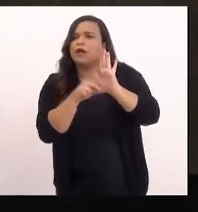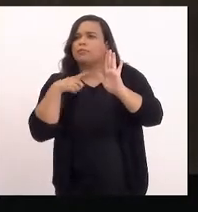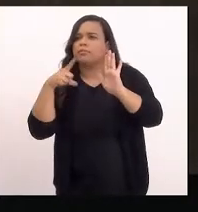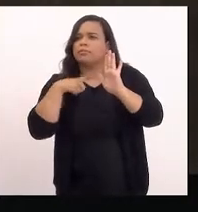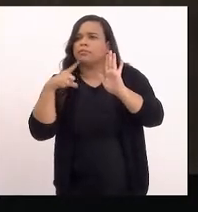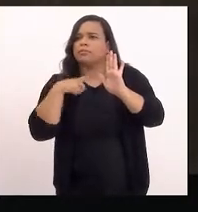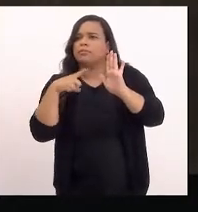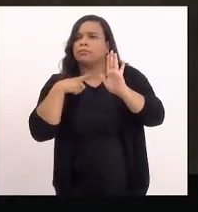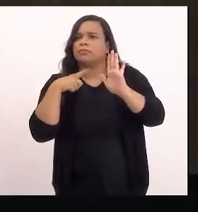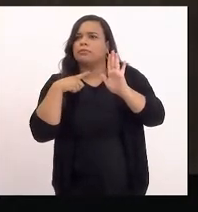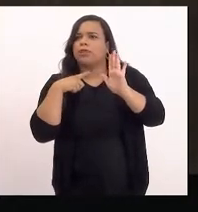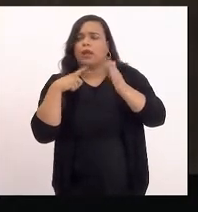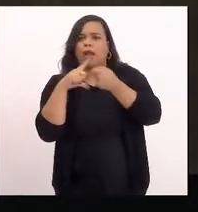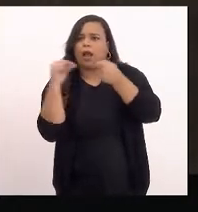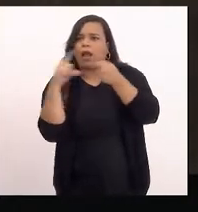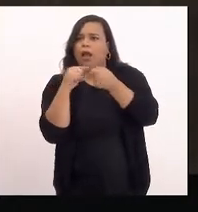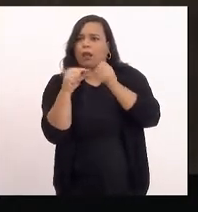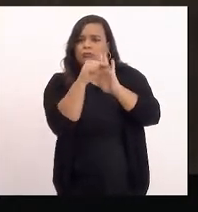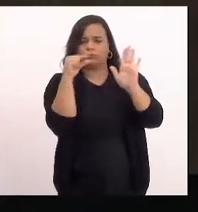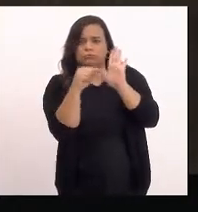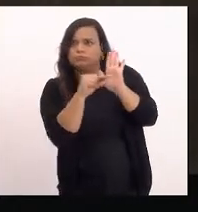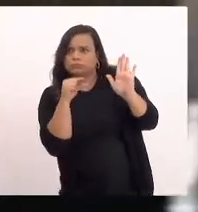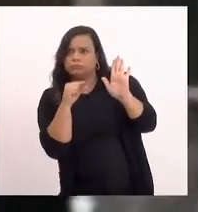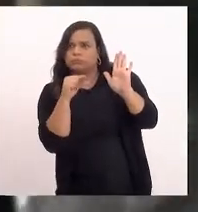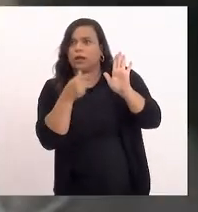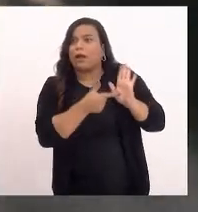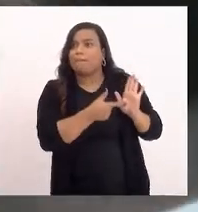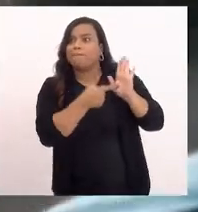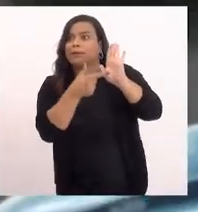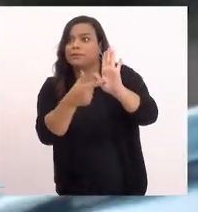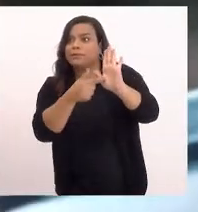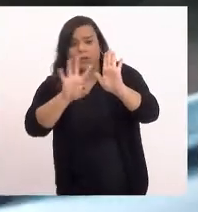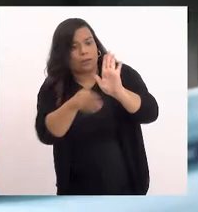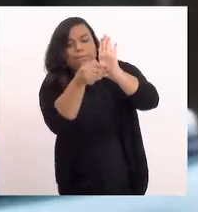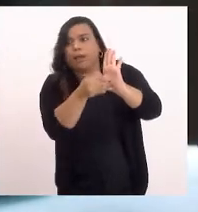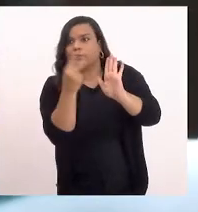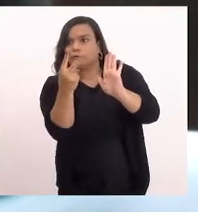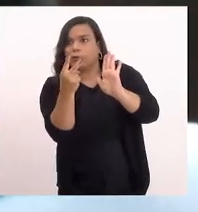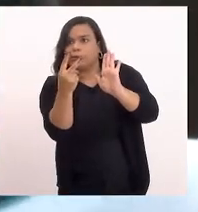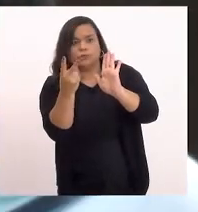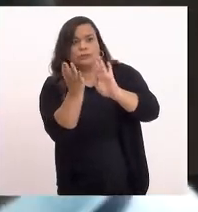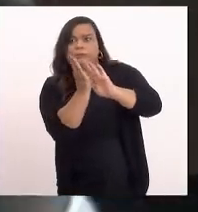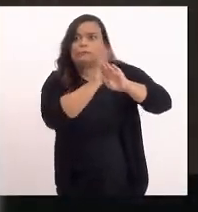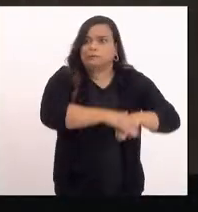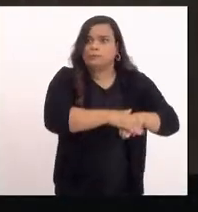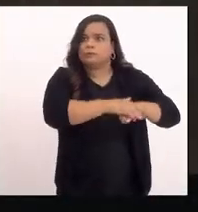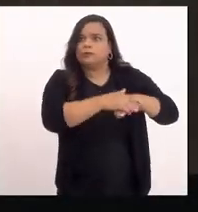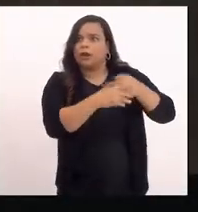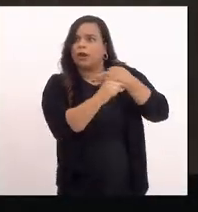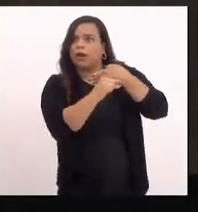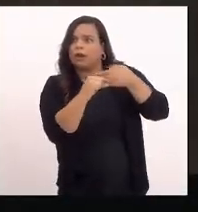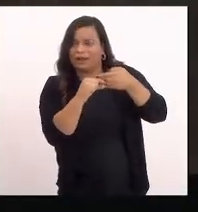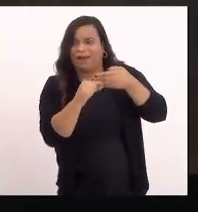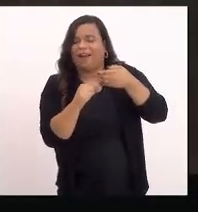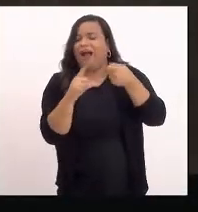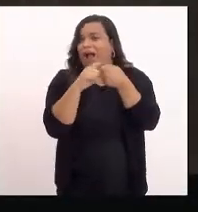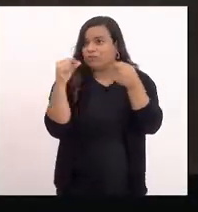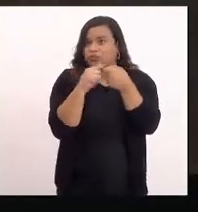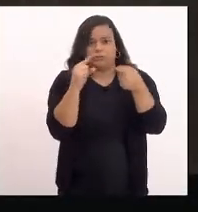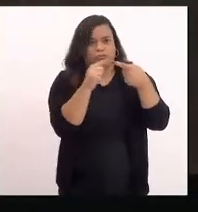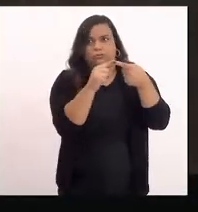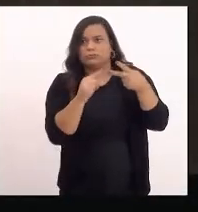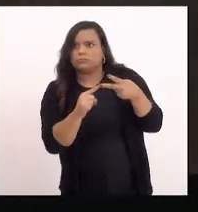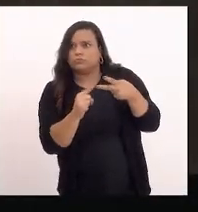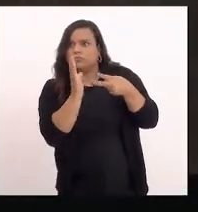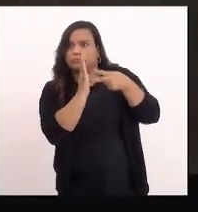e aí se apresentam duas emendas, suprima-se o artigo primeiro e suprime-se o artigo segundo. Isso aí